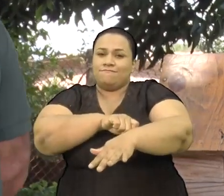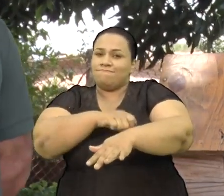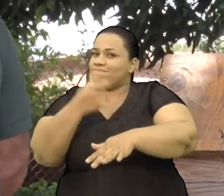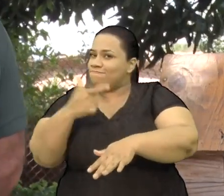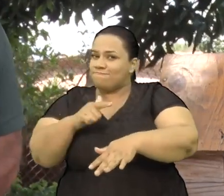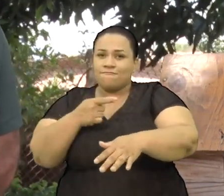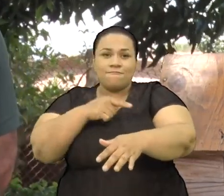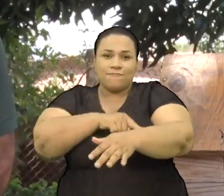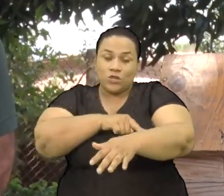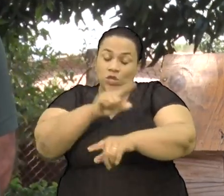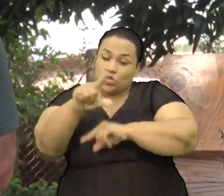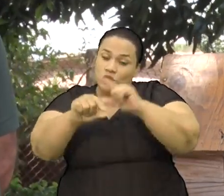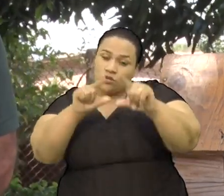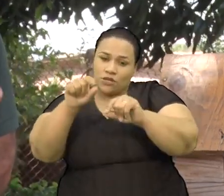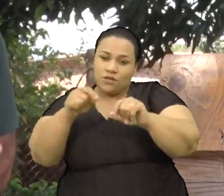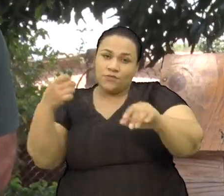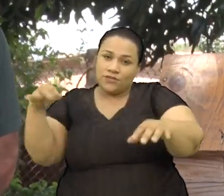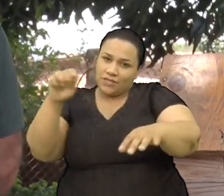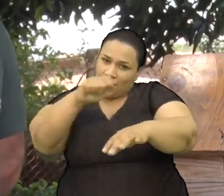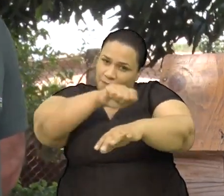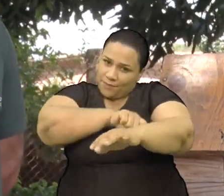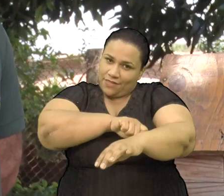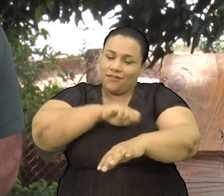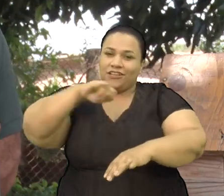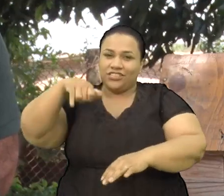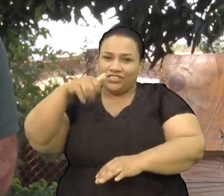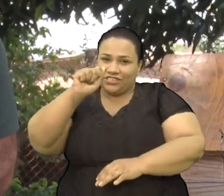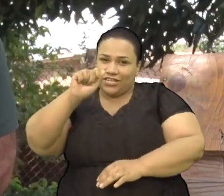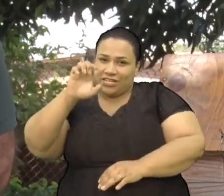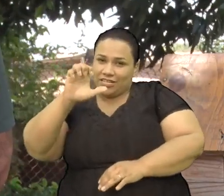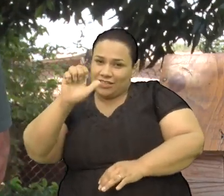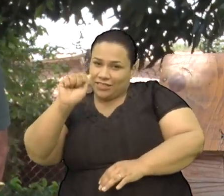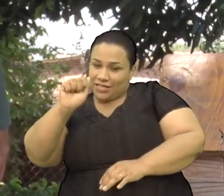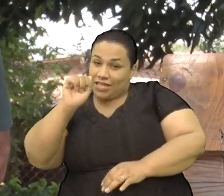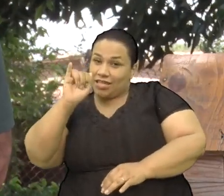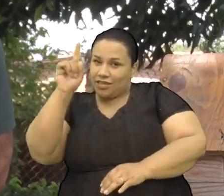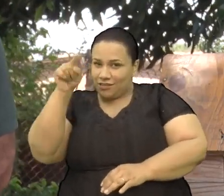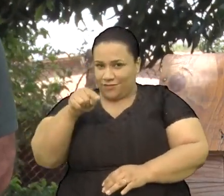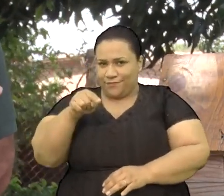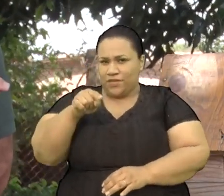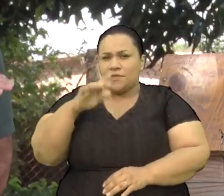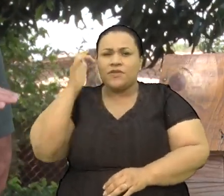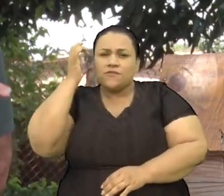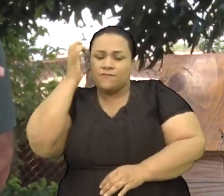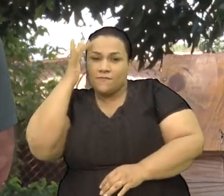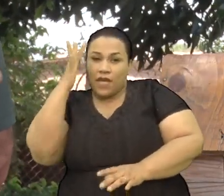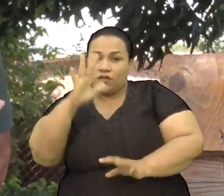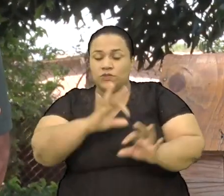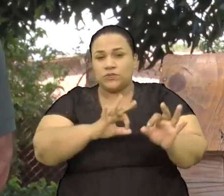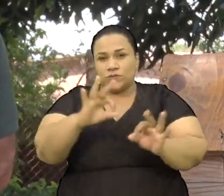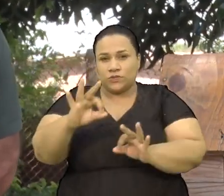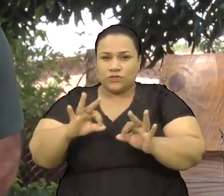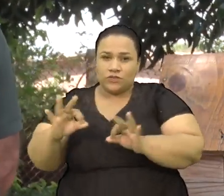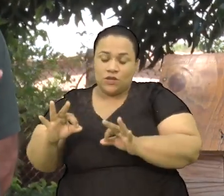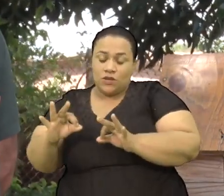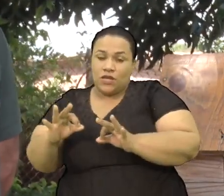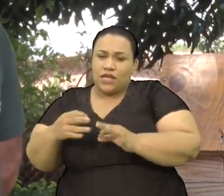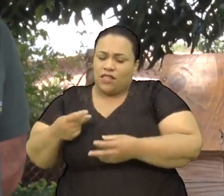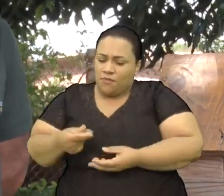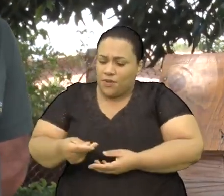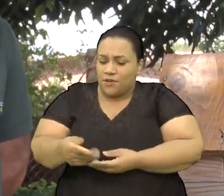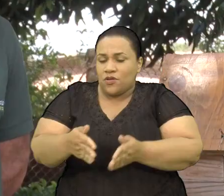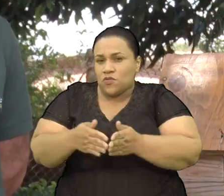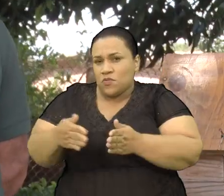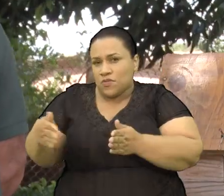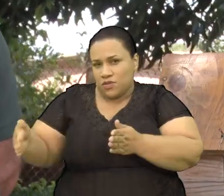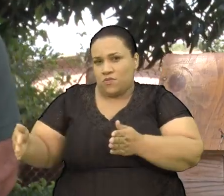Jataí Que é mais fácil Manuseio E elas são perene Elas costumam A permanecer Por mais tempo